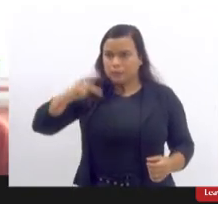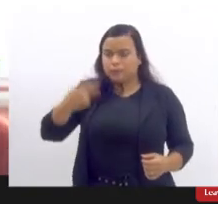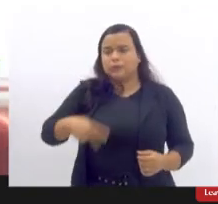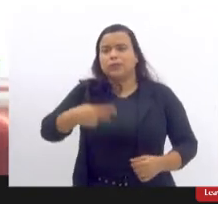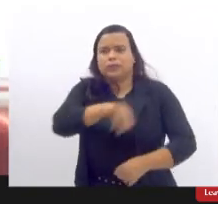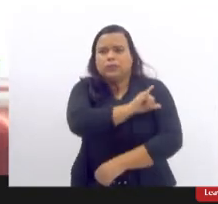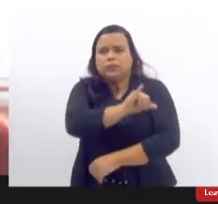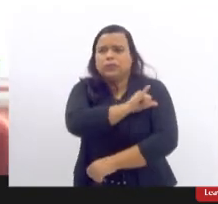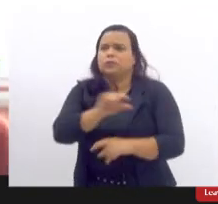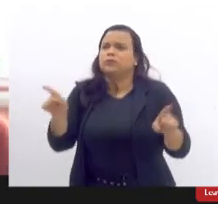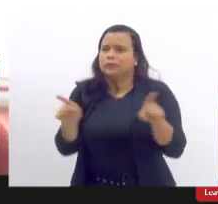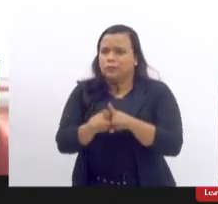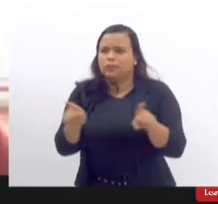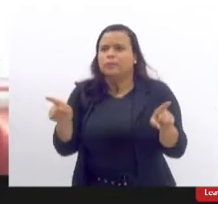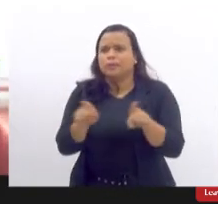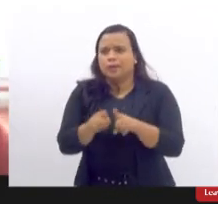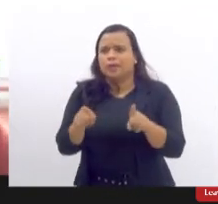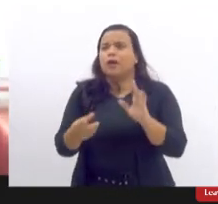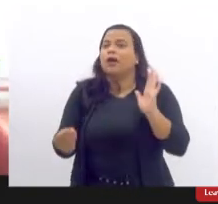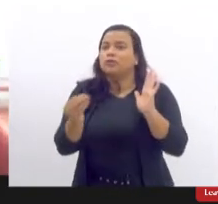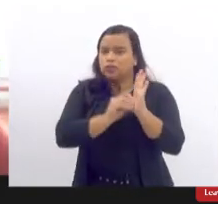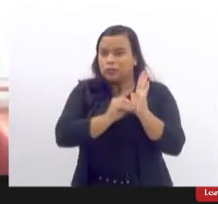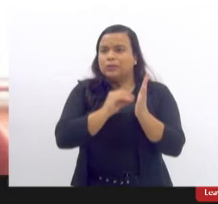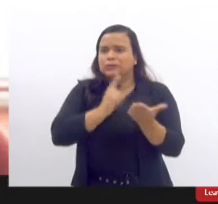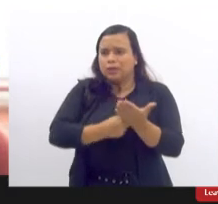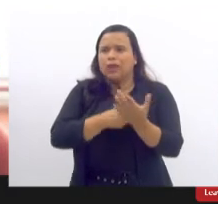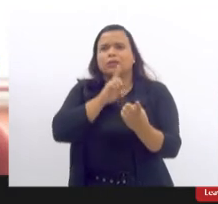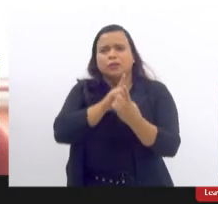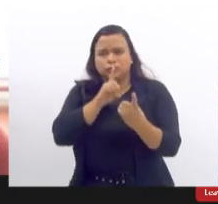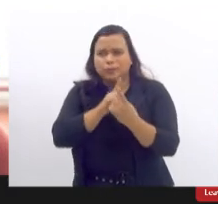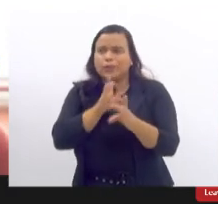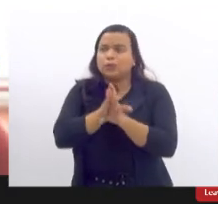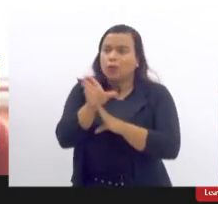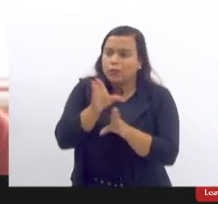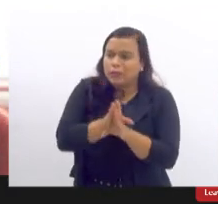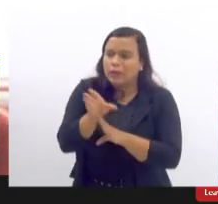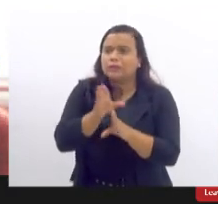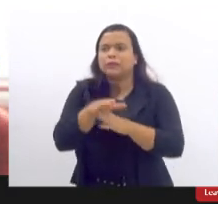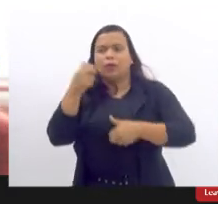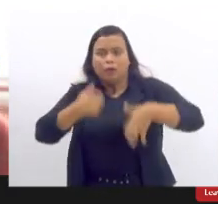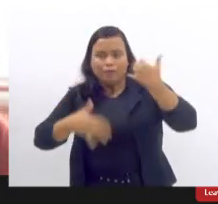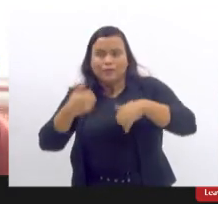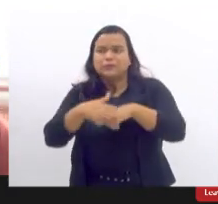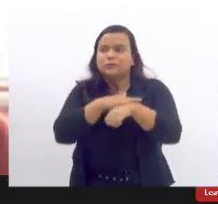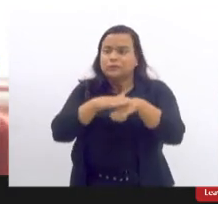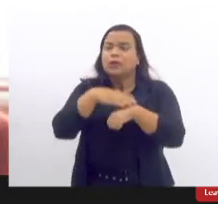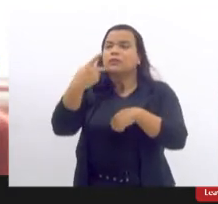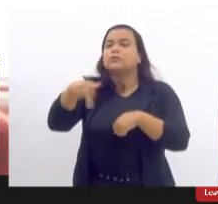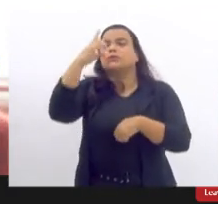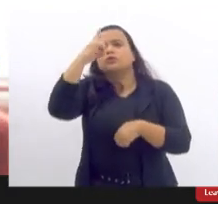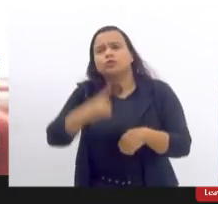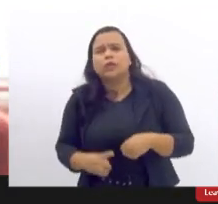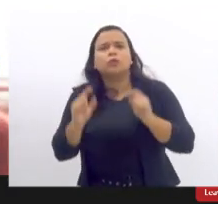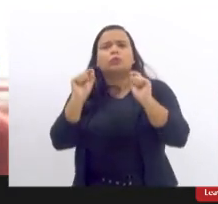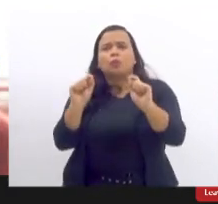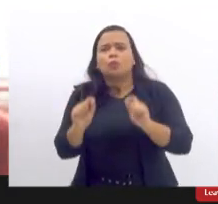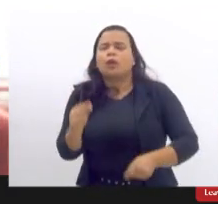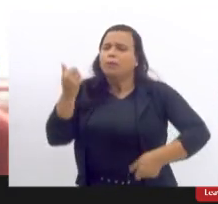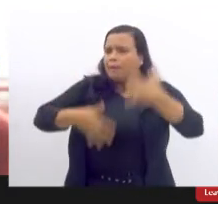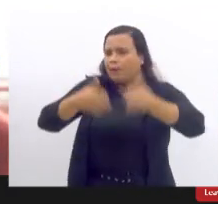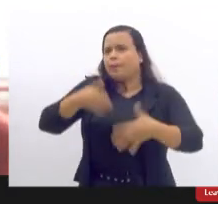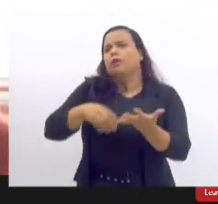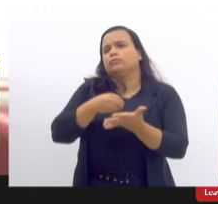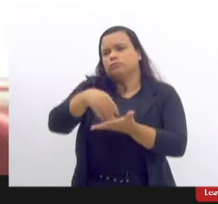Janeiro para agendar um atendimento para ter uma orientação uma informação sobre seus direitos e eventualmente